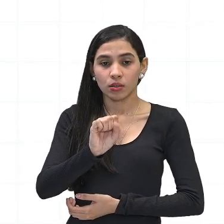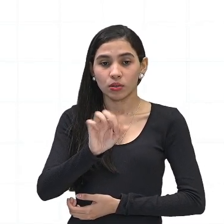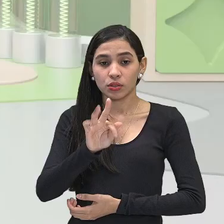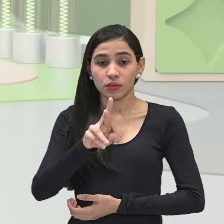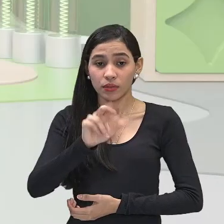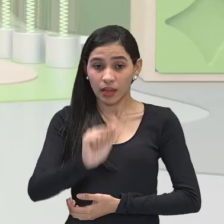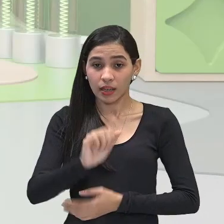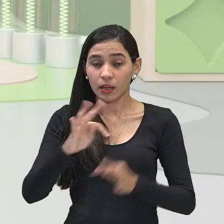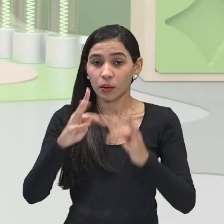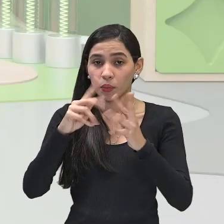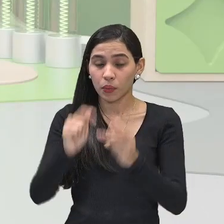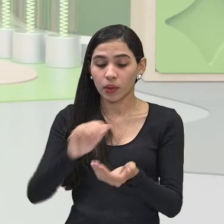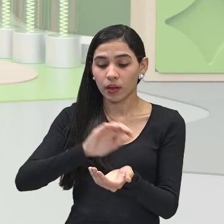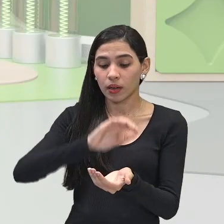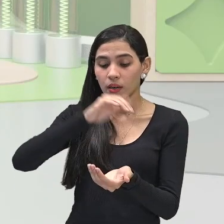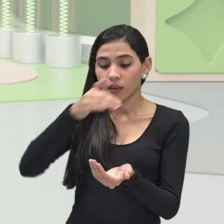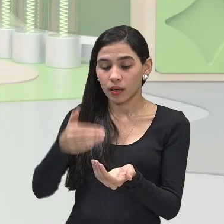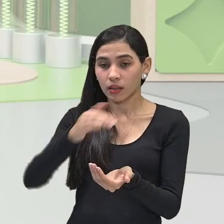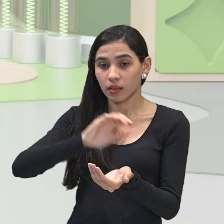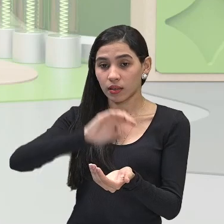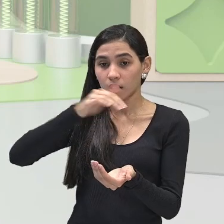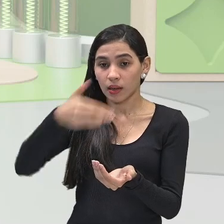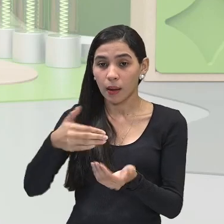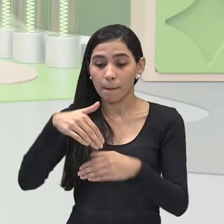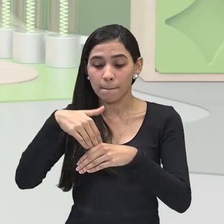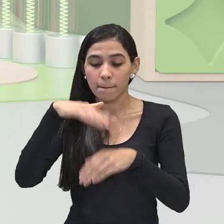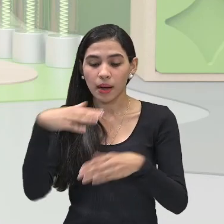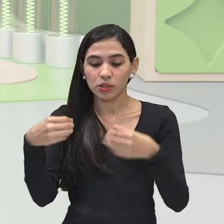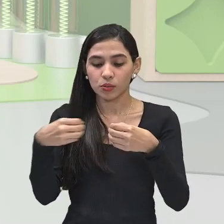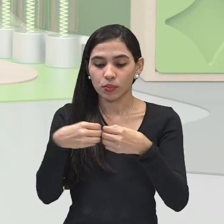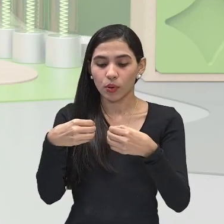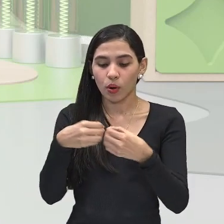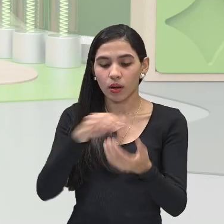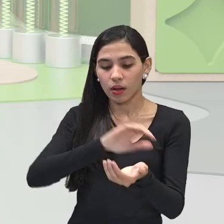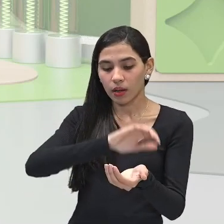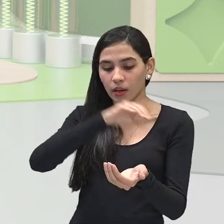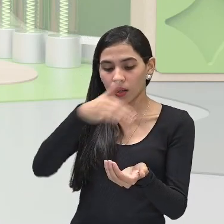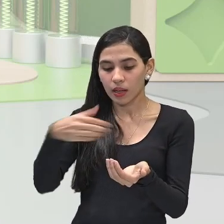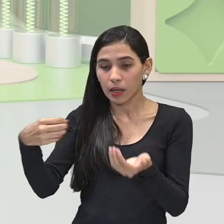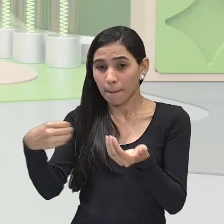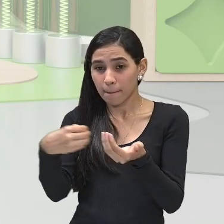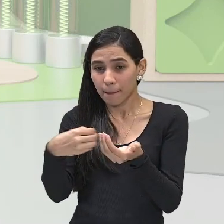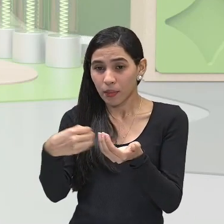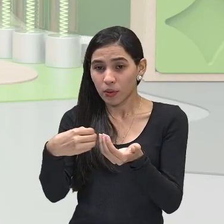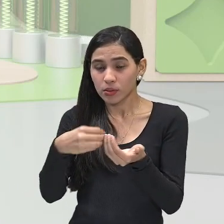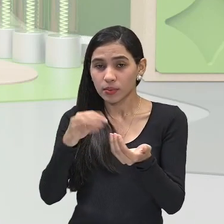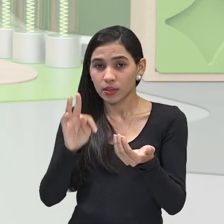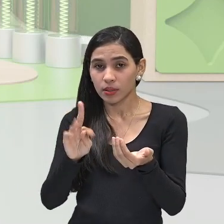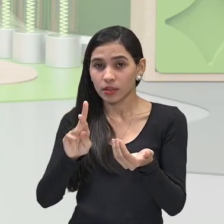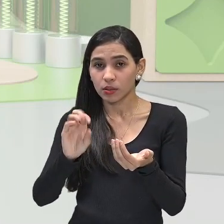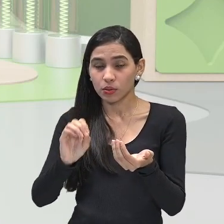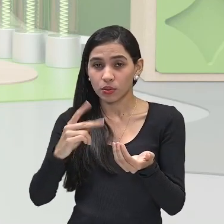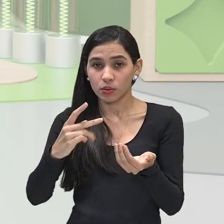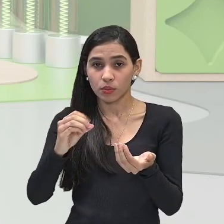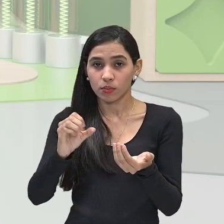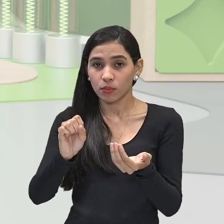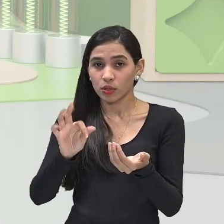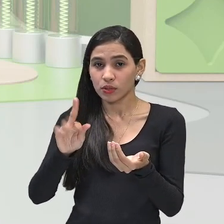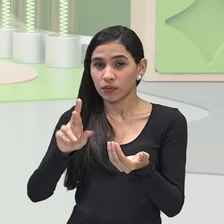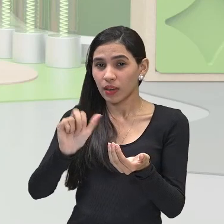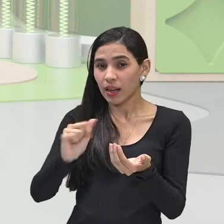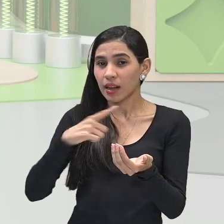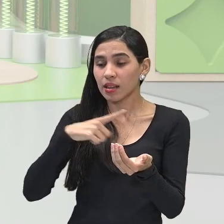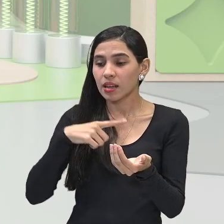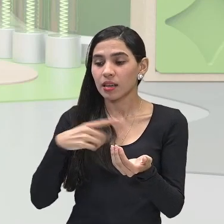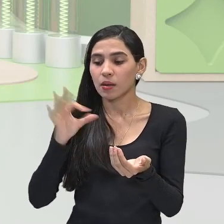atmosfera, a mais próxima da superfície da Terra, que é a troposfera, tem ali um percentual,